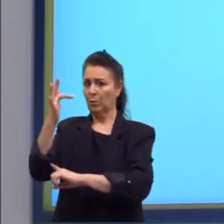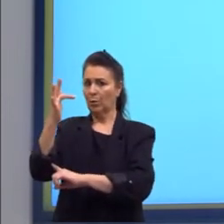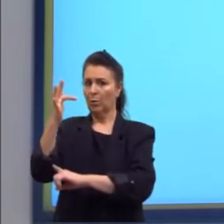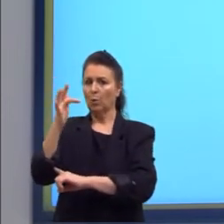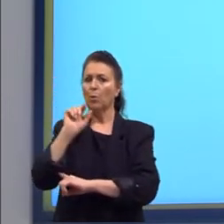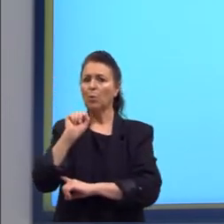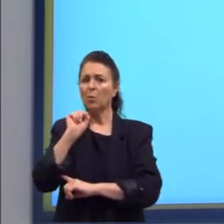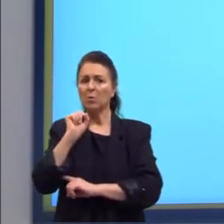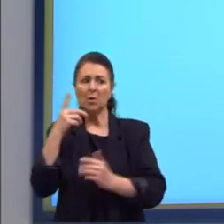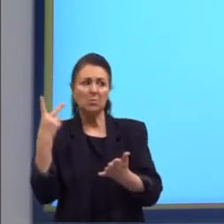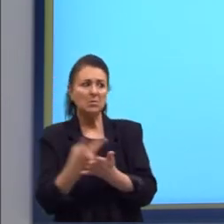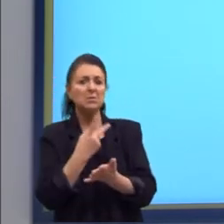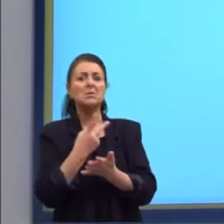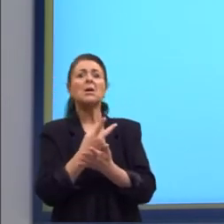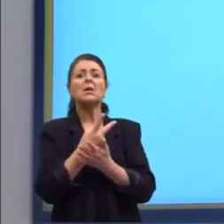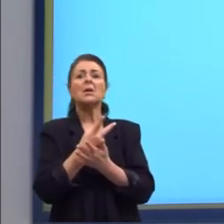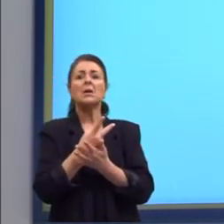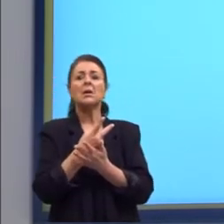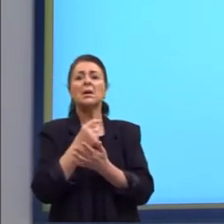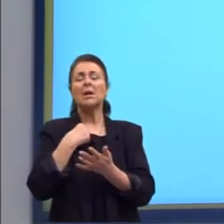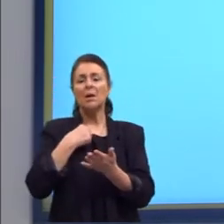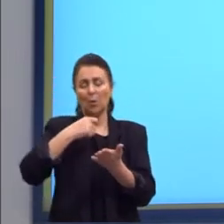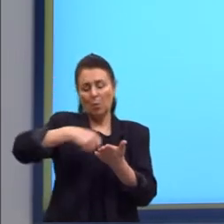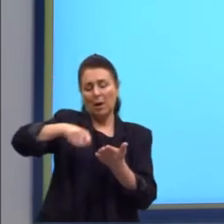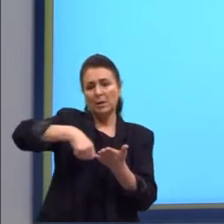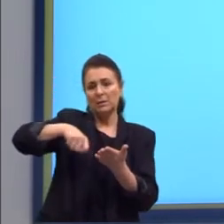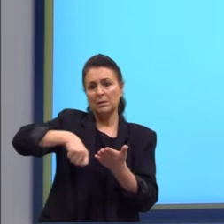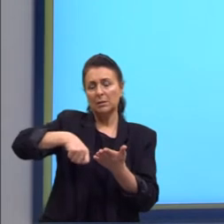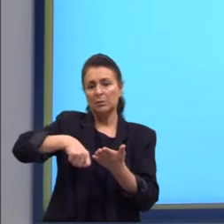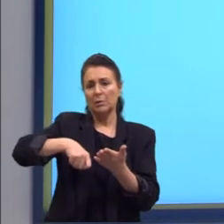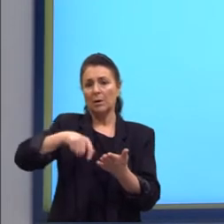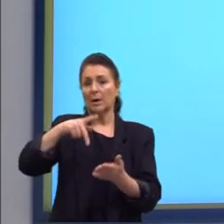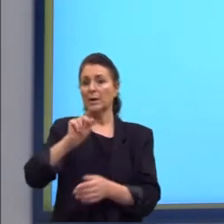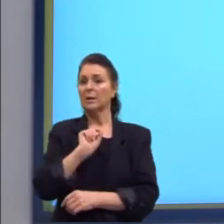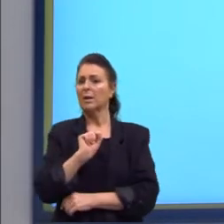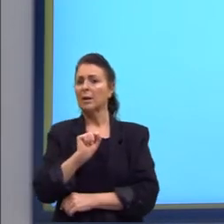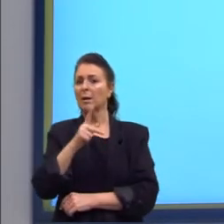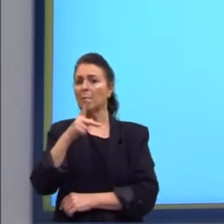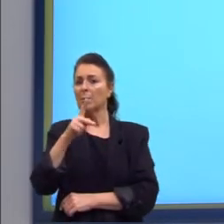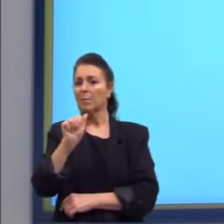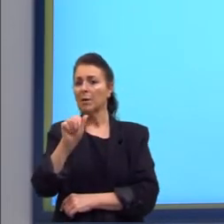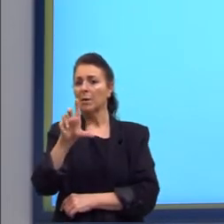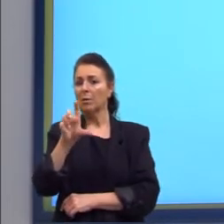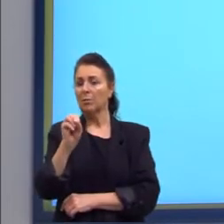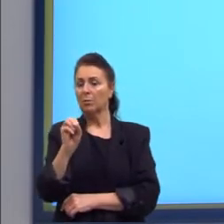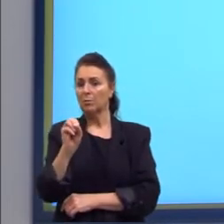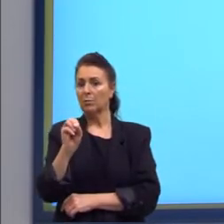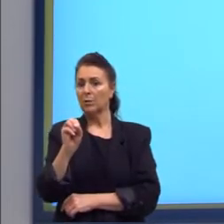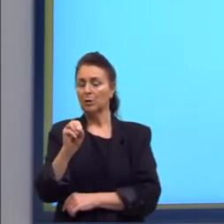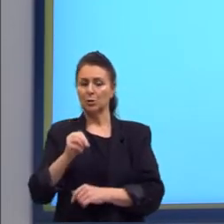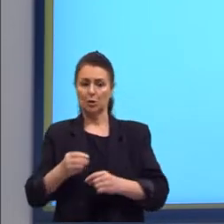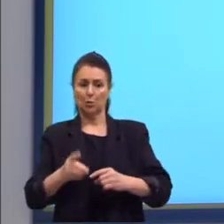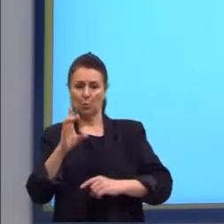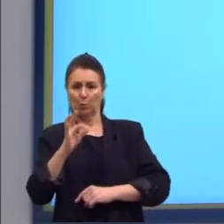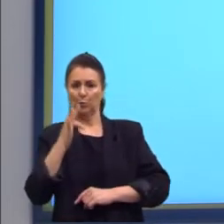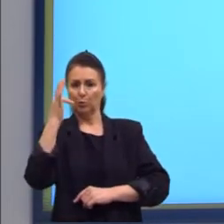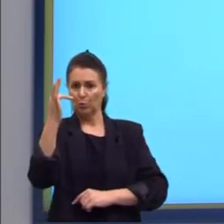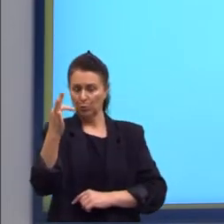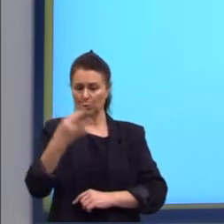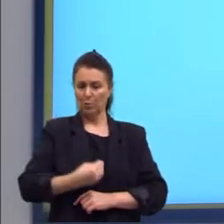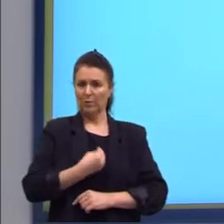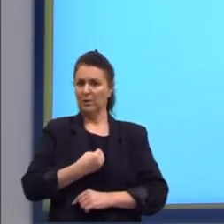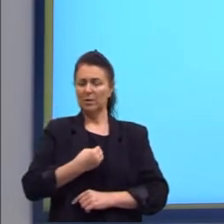eu assino. E aqui a gente tem Paulo Leminski disse que com o destino ele não discute. O que